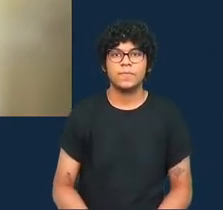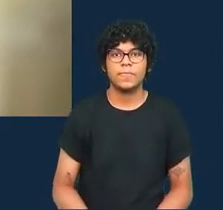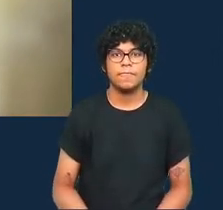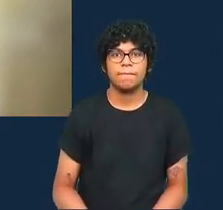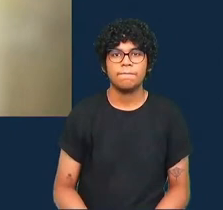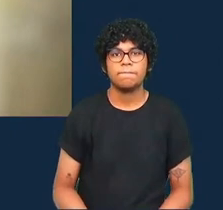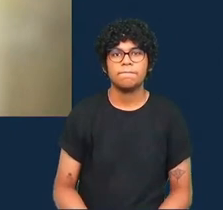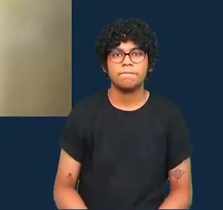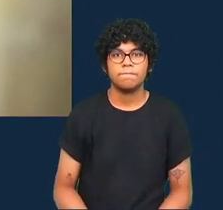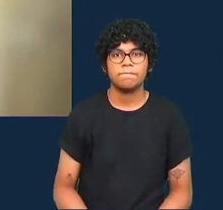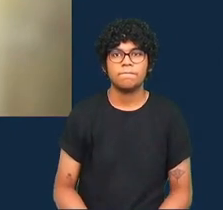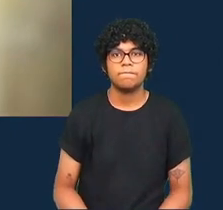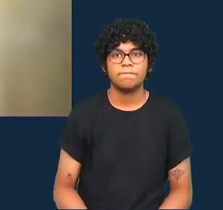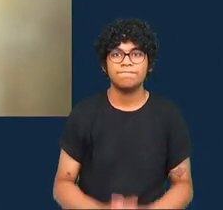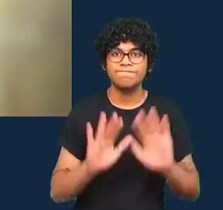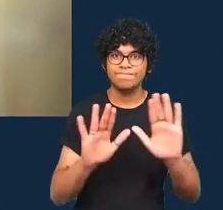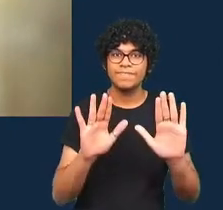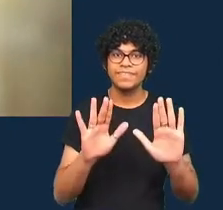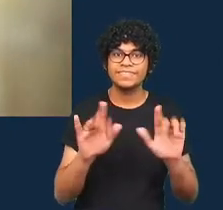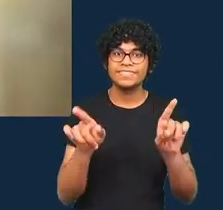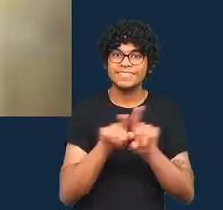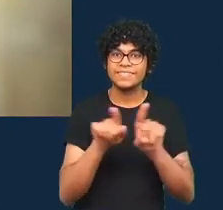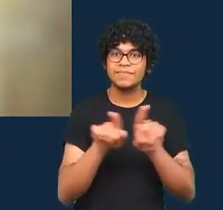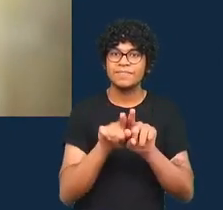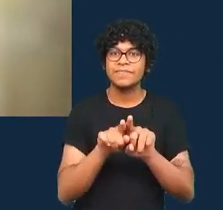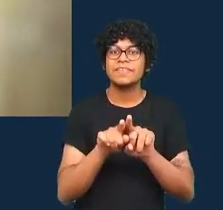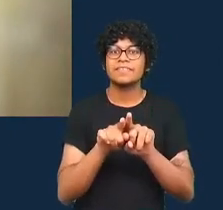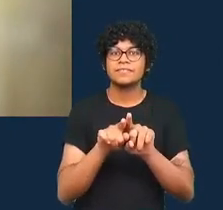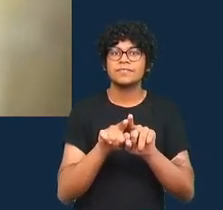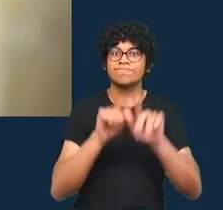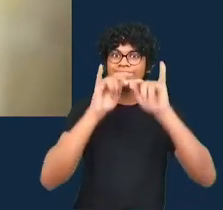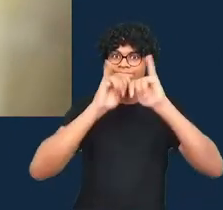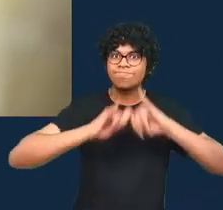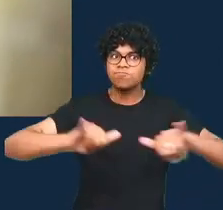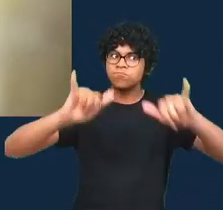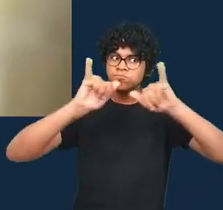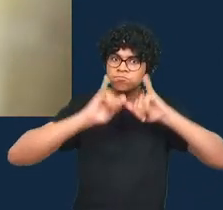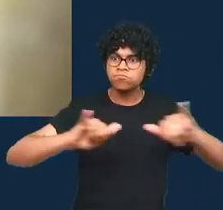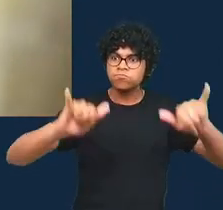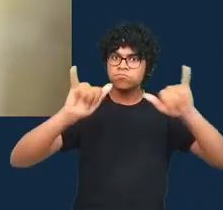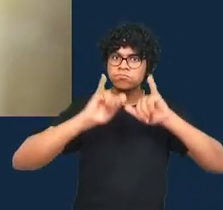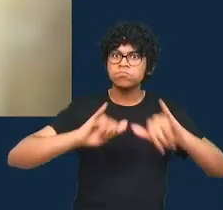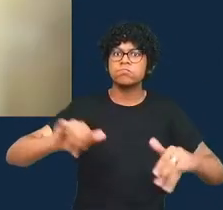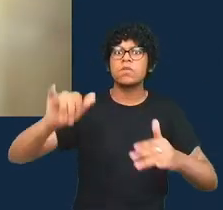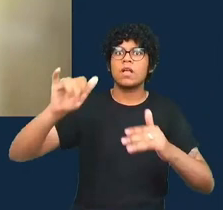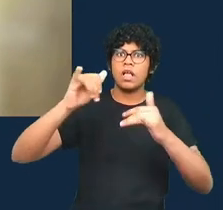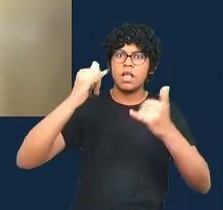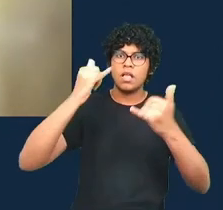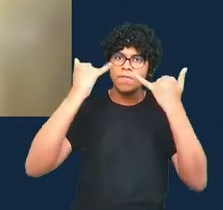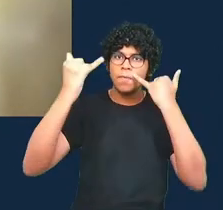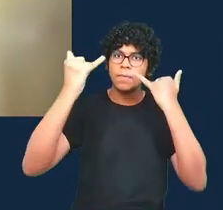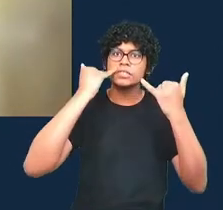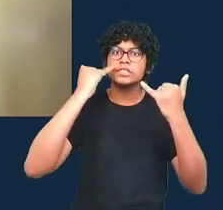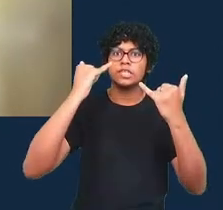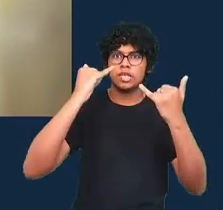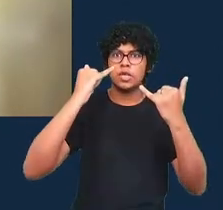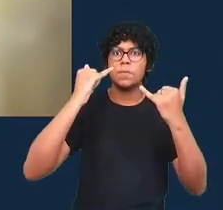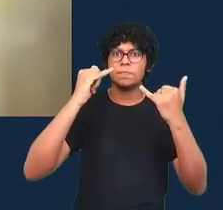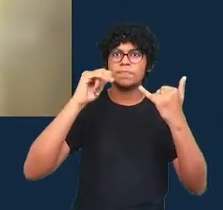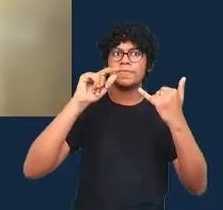o bombeamento de fatos em situações que tem sido vistas como sendo